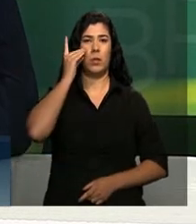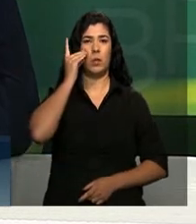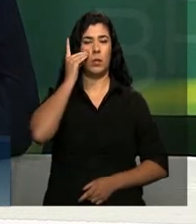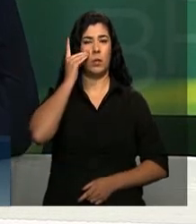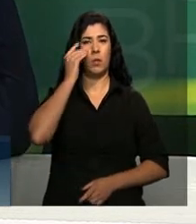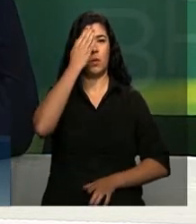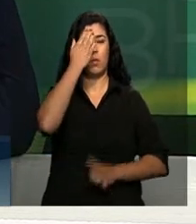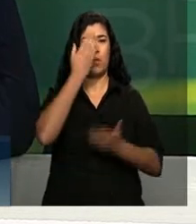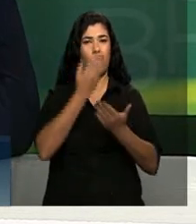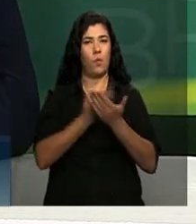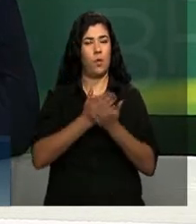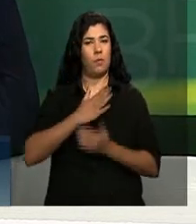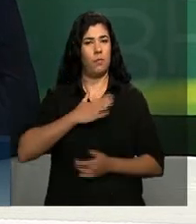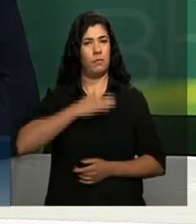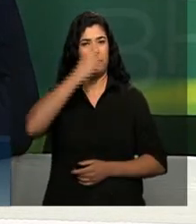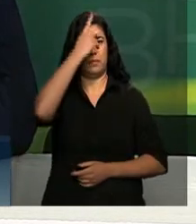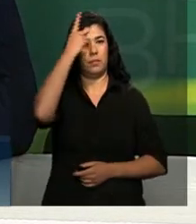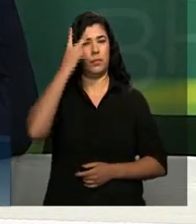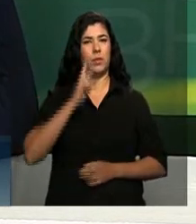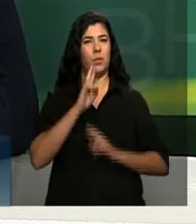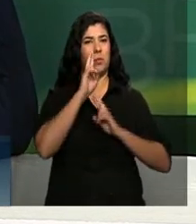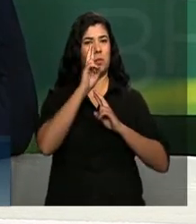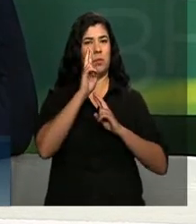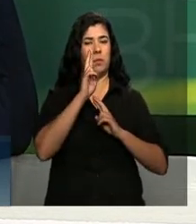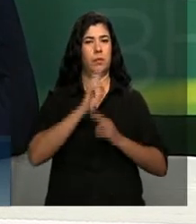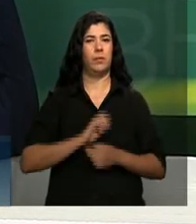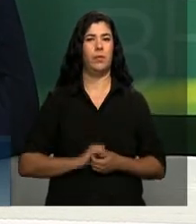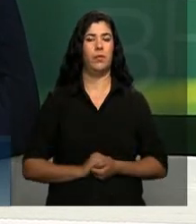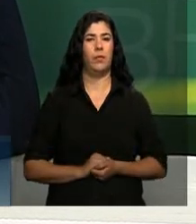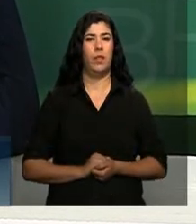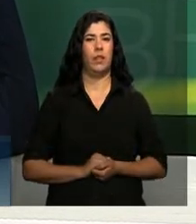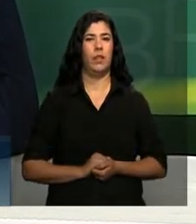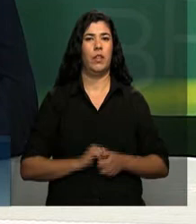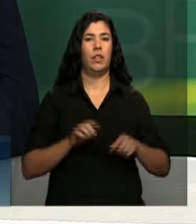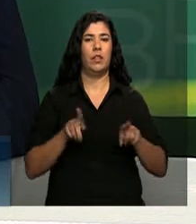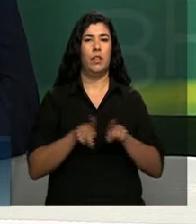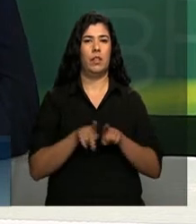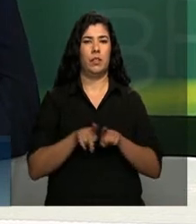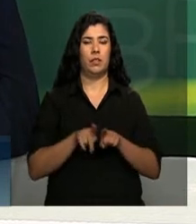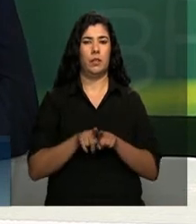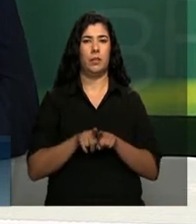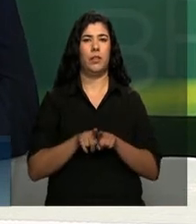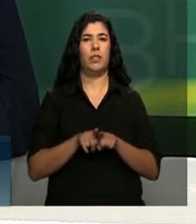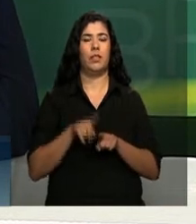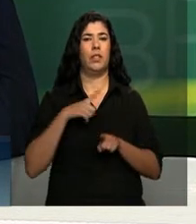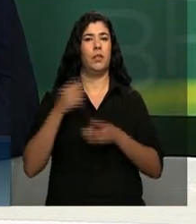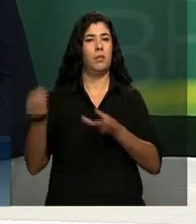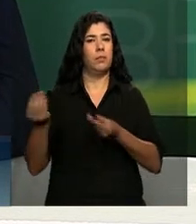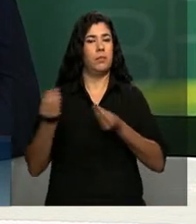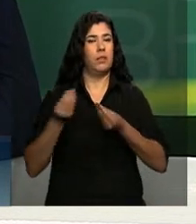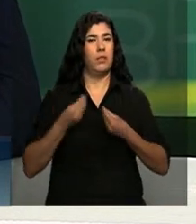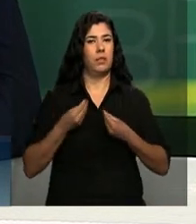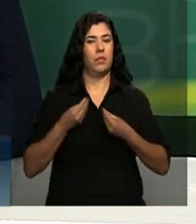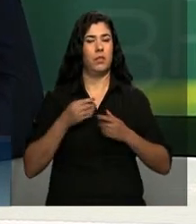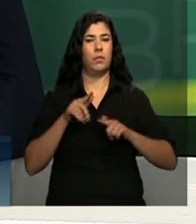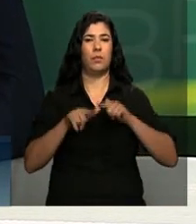em atribuir a mim uma tarefa